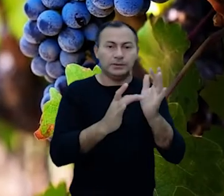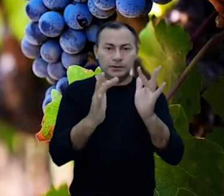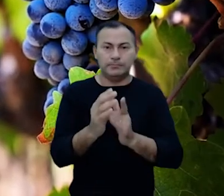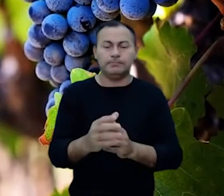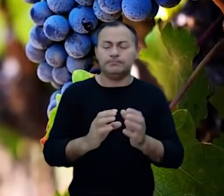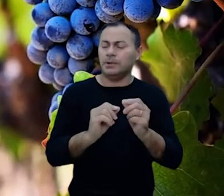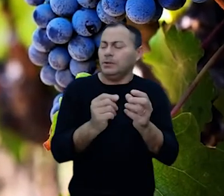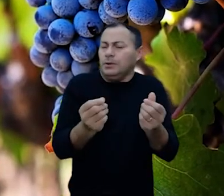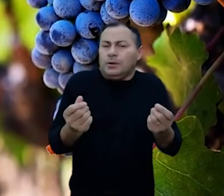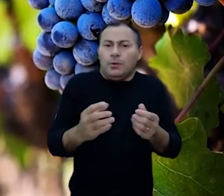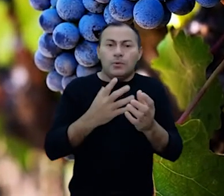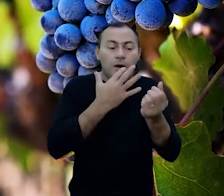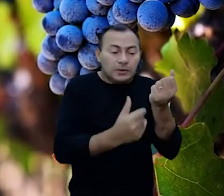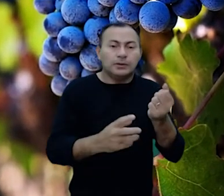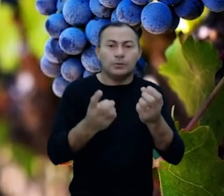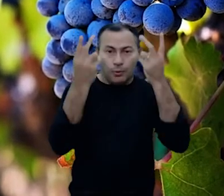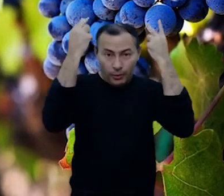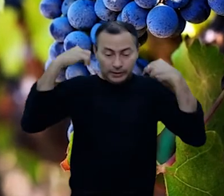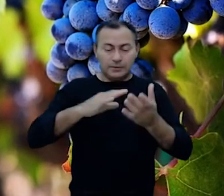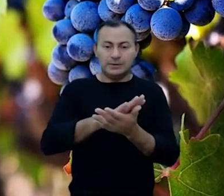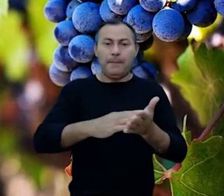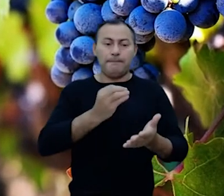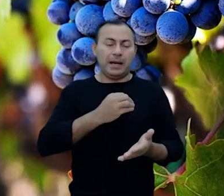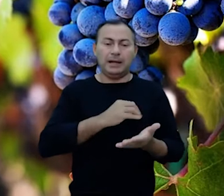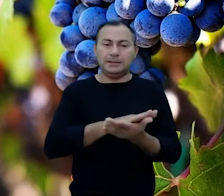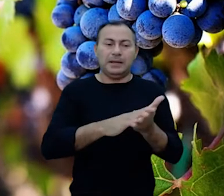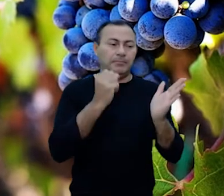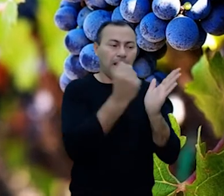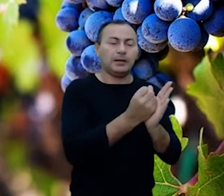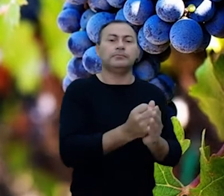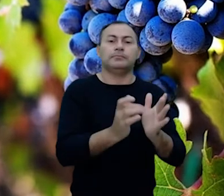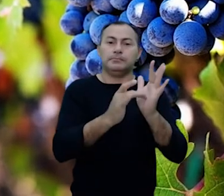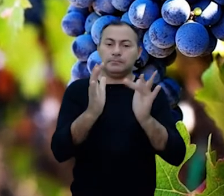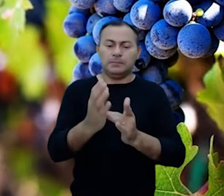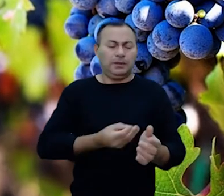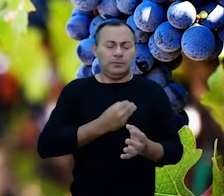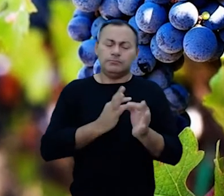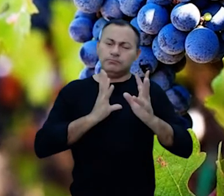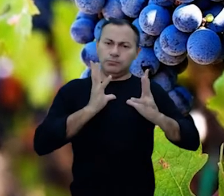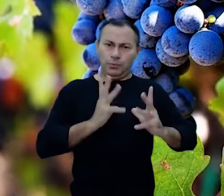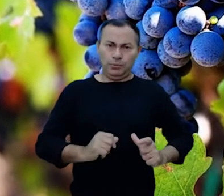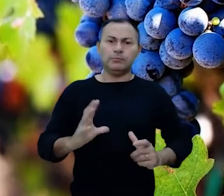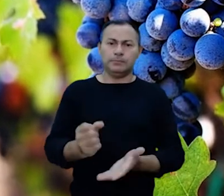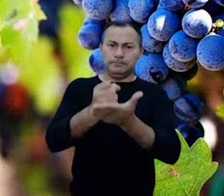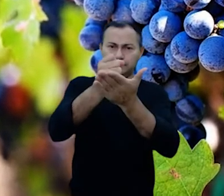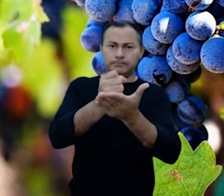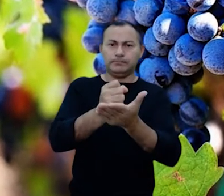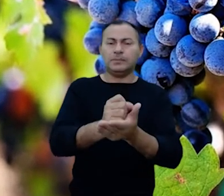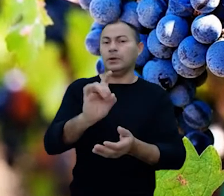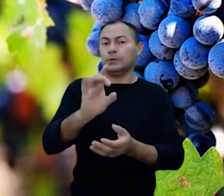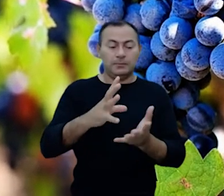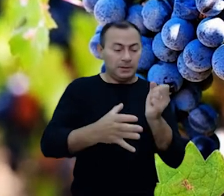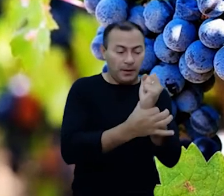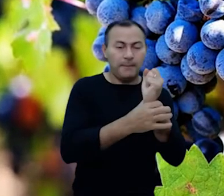de Jesus, por seu sangue precioso, sangue do cordeiro sem mancha, sem marca. Ele assegurou, afiançou para nós a salvação.